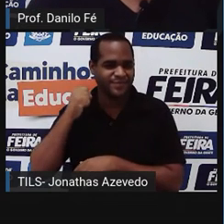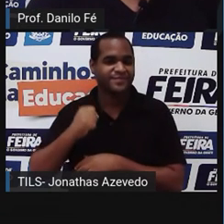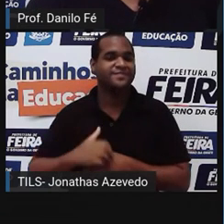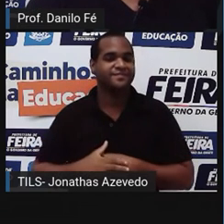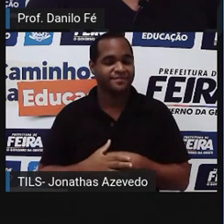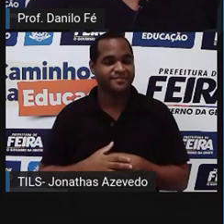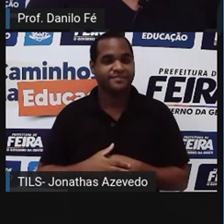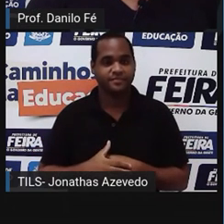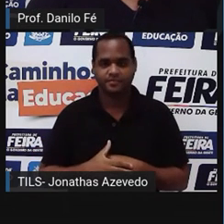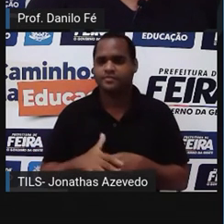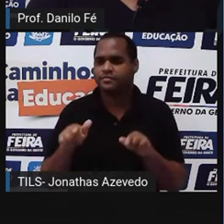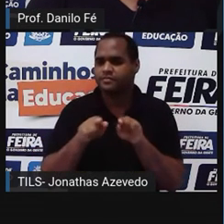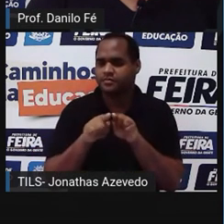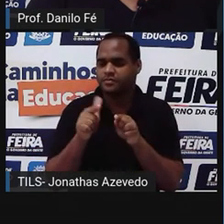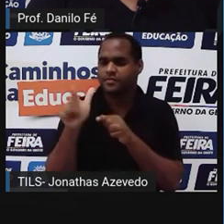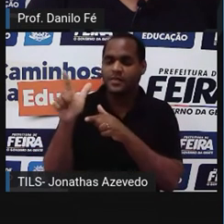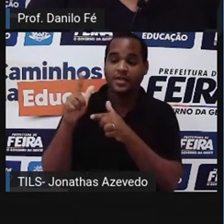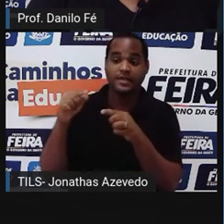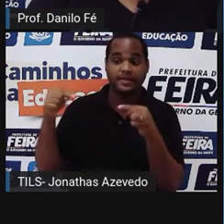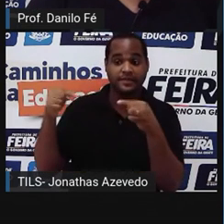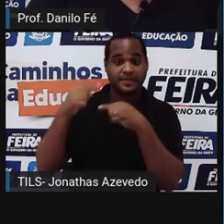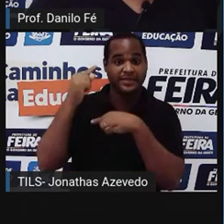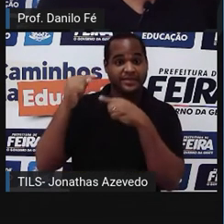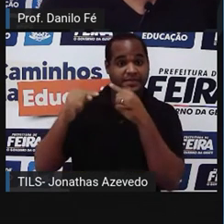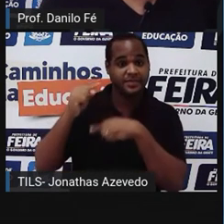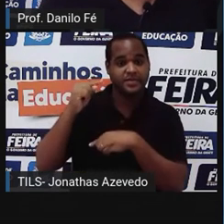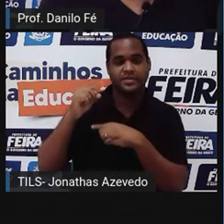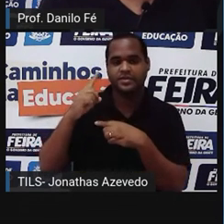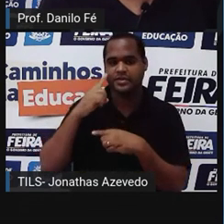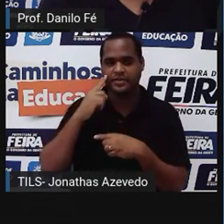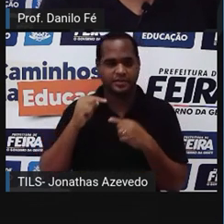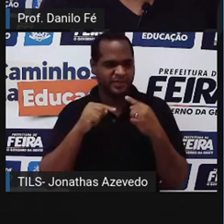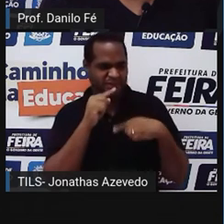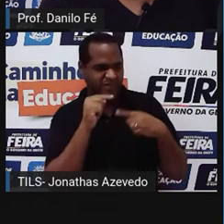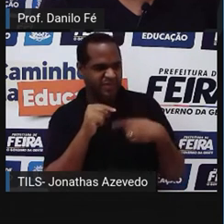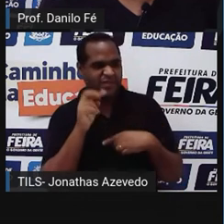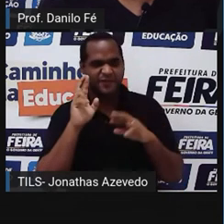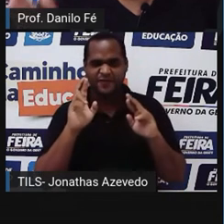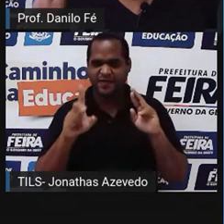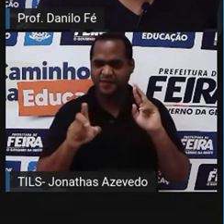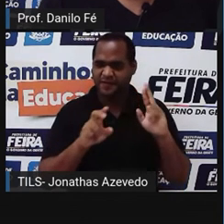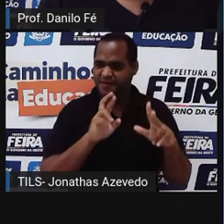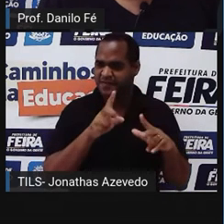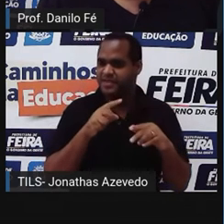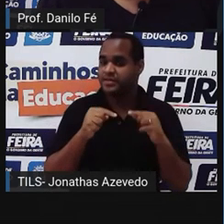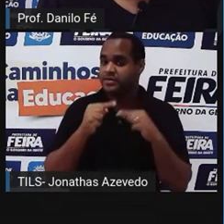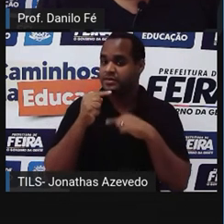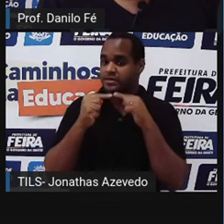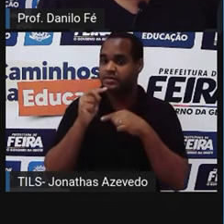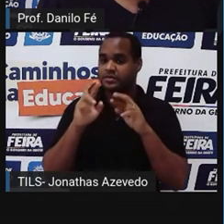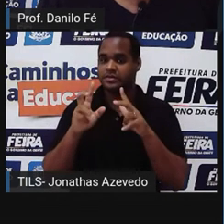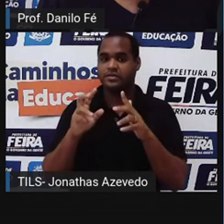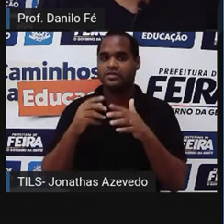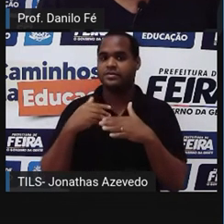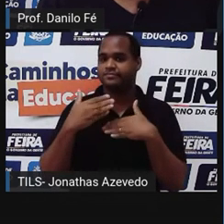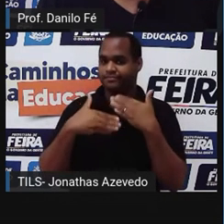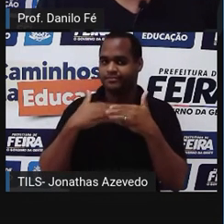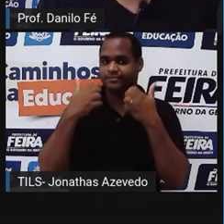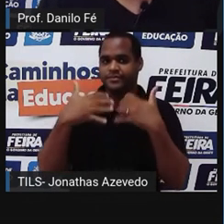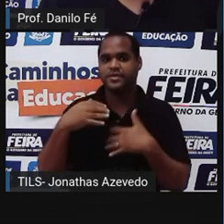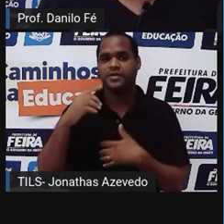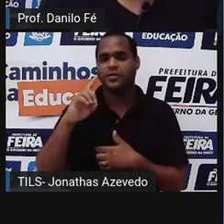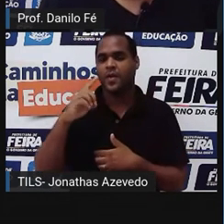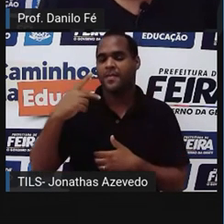que, e se houvesse conflito? Se um poder entendesse uma coisa e o outro entendesse outra? Aí veio a brincadeirinha de Pedro II,